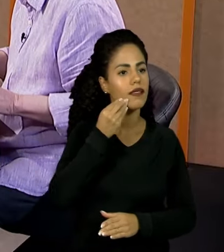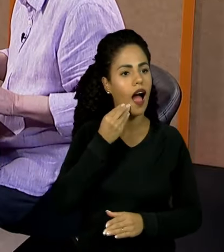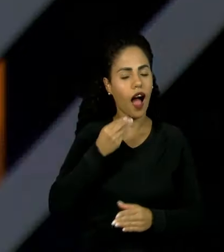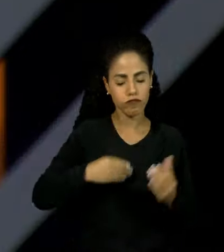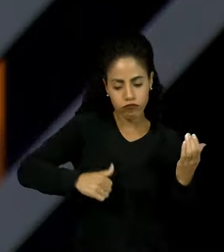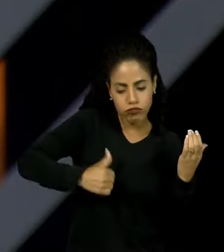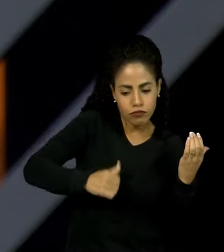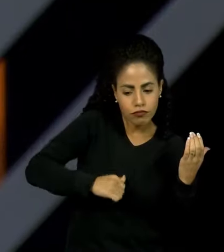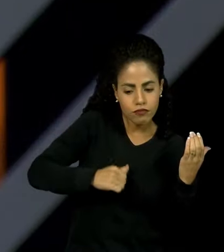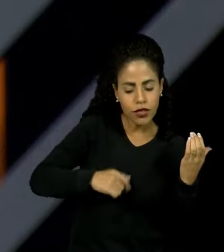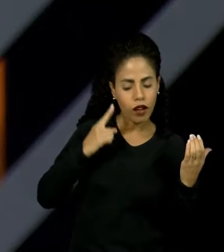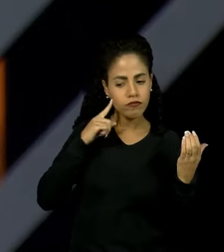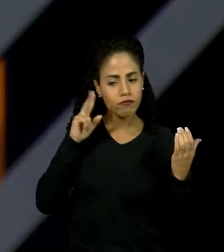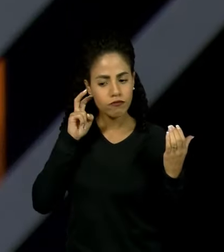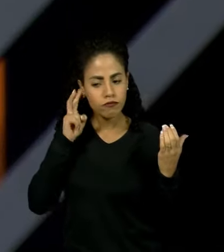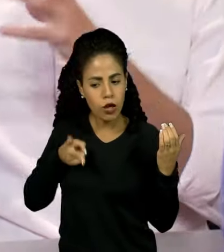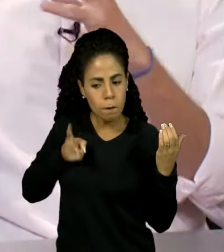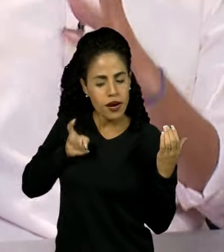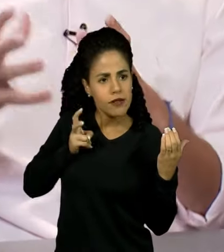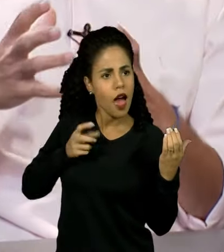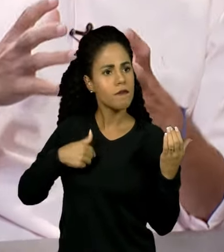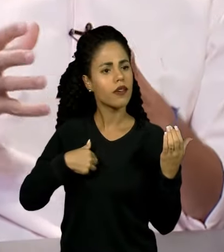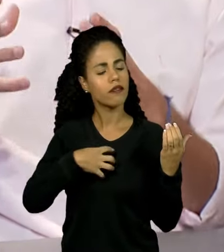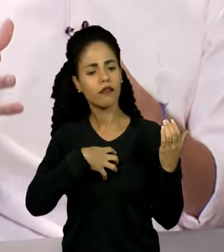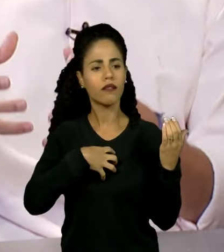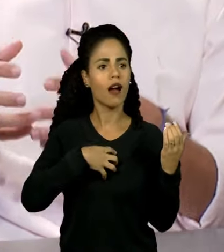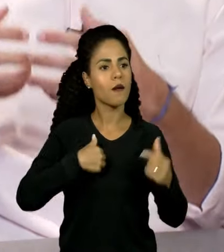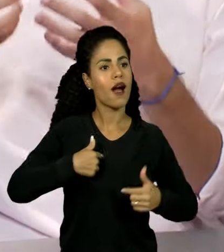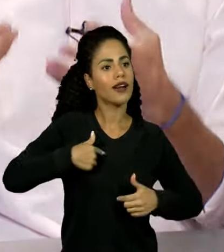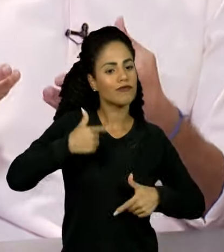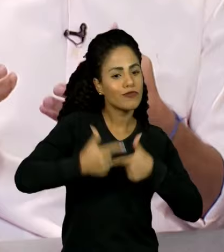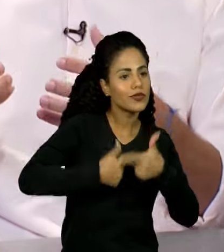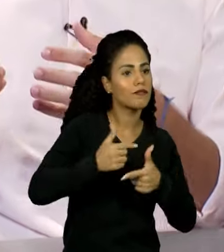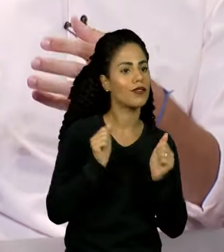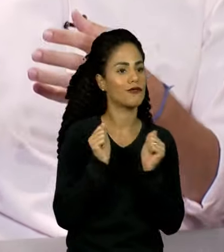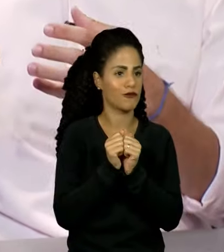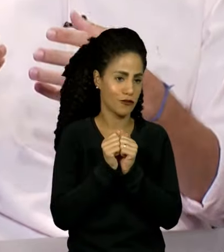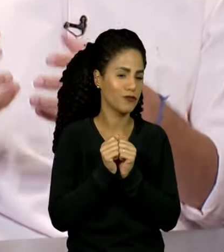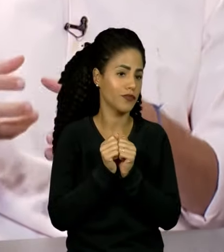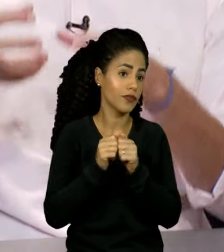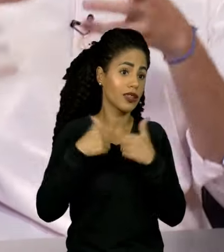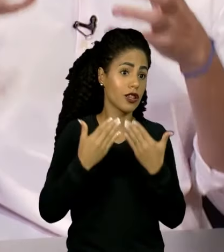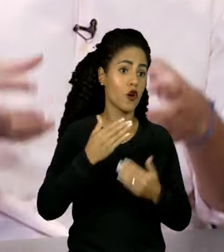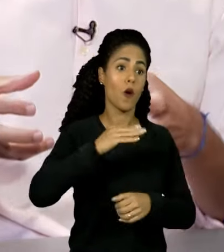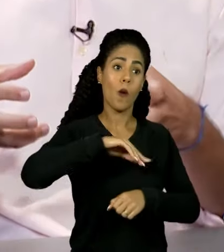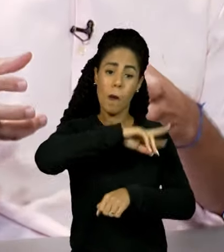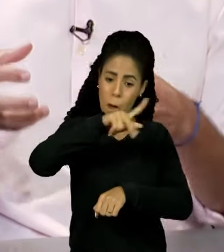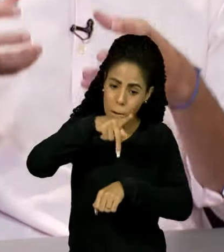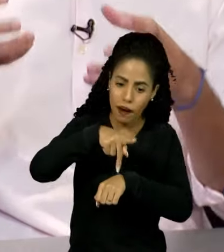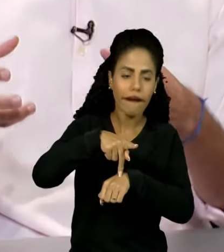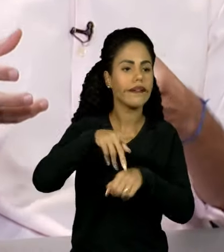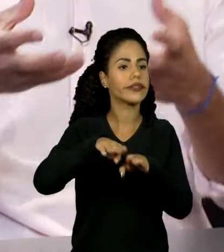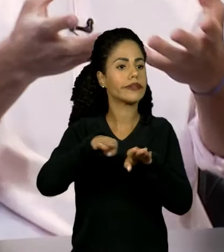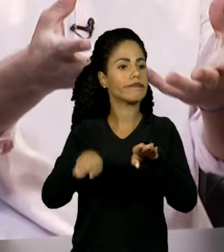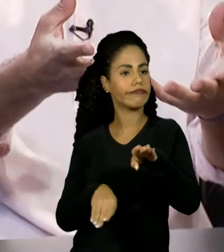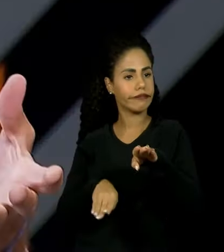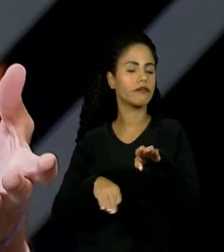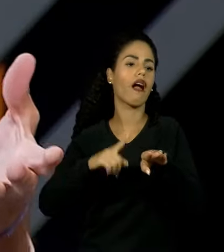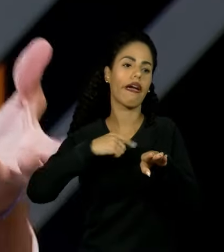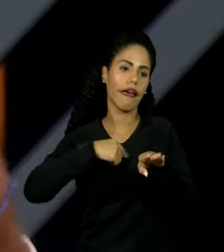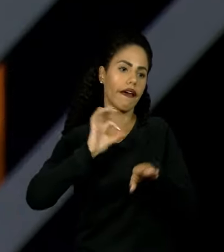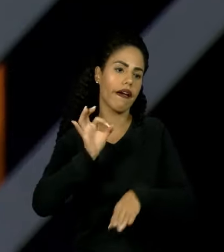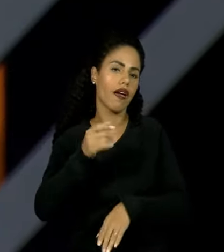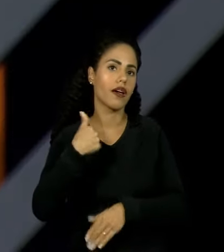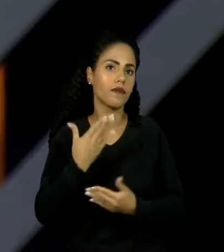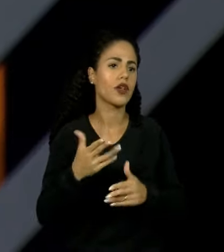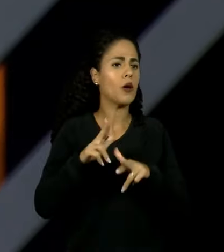acontece aqui. E acho que isso é muito relevante pra esse trabalho que é feito, de novo, num país que segmenta as pessoas, sectarista. E é por isso